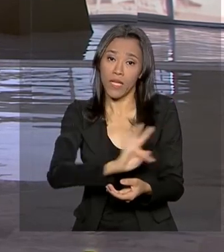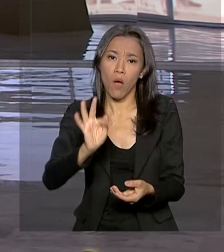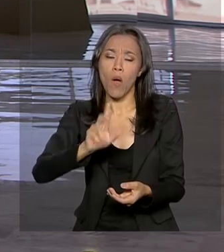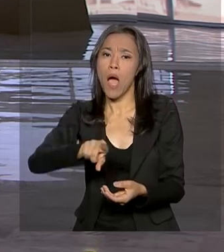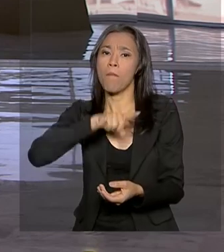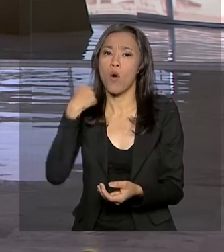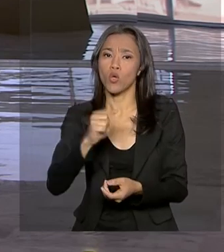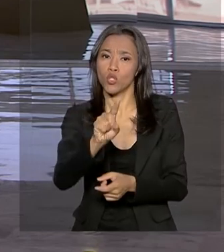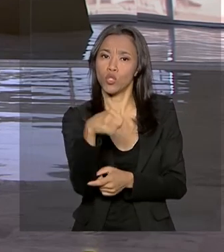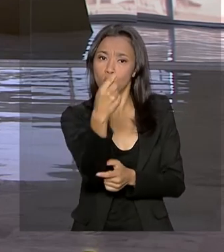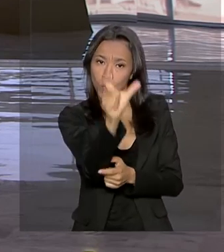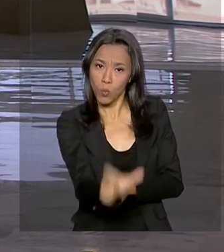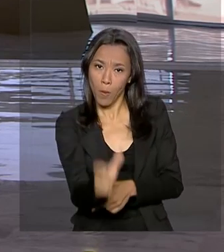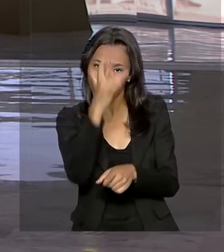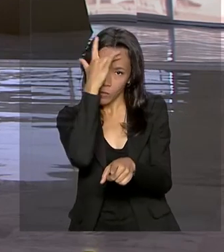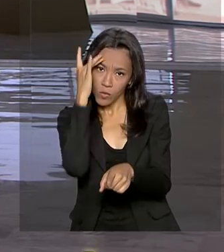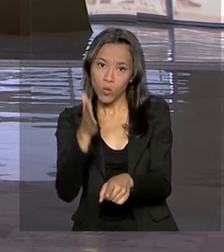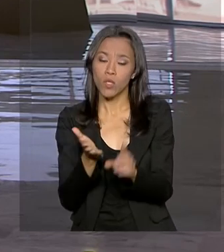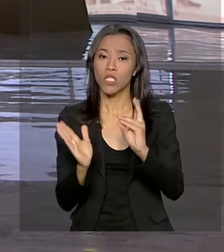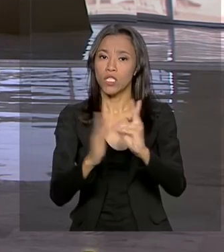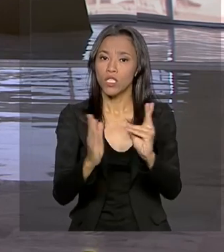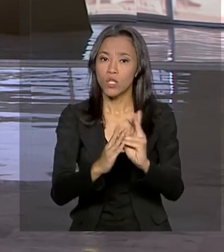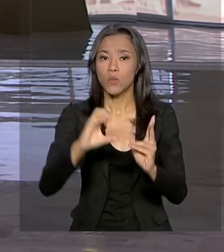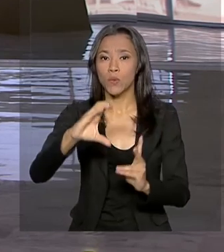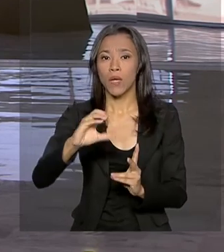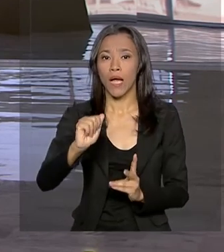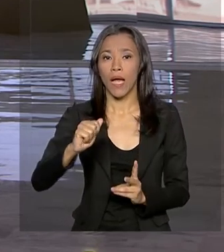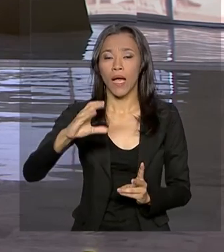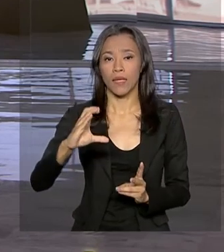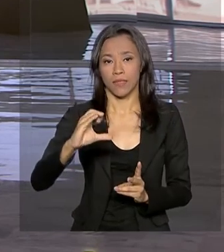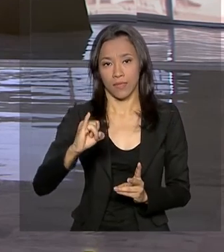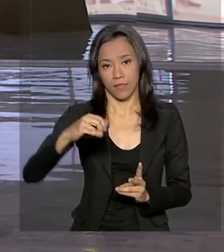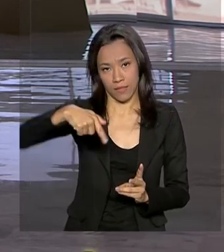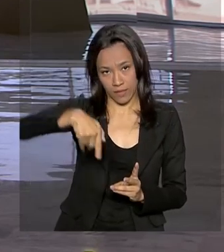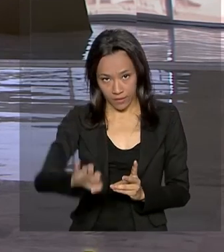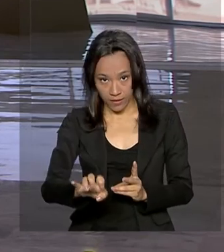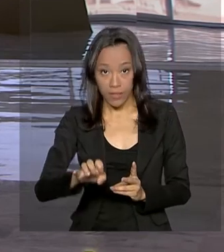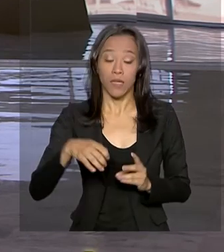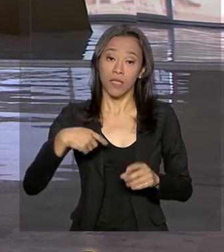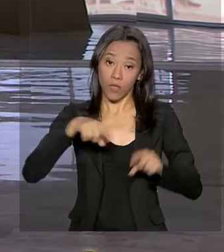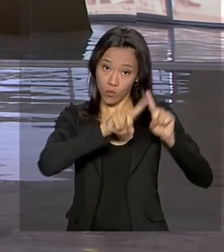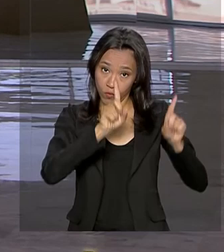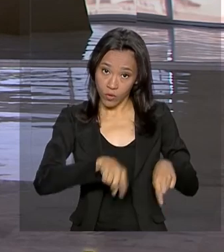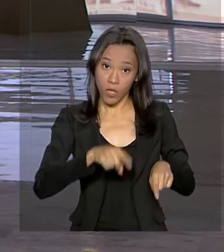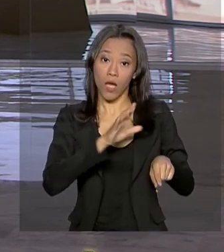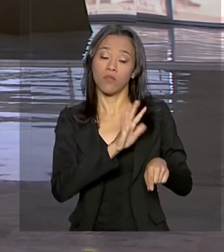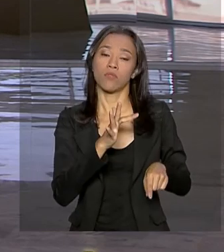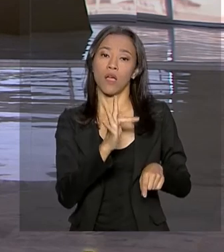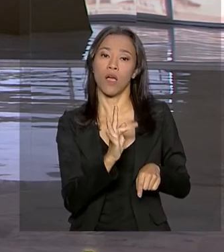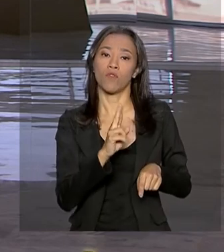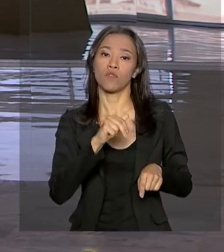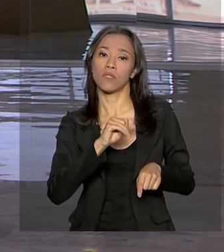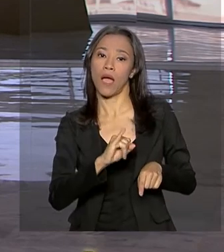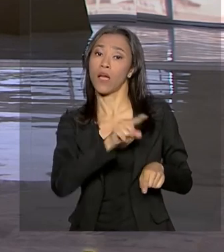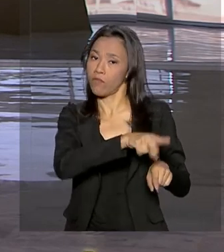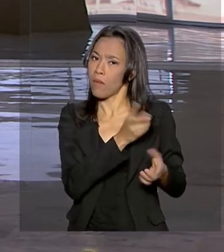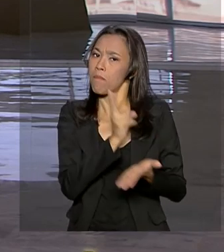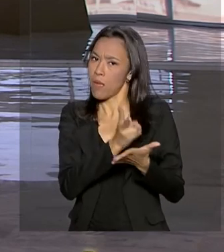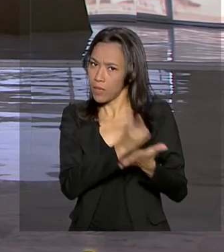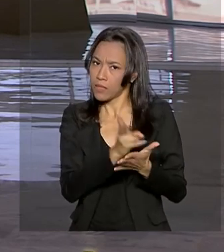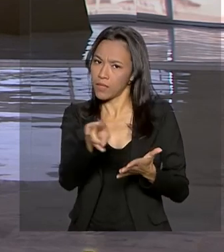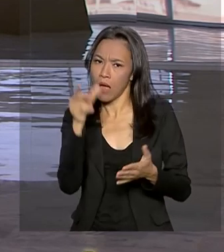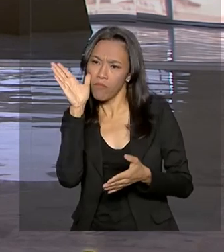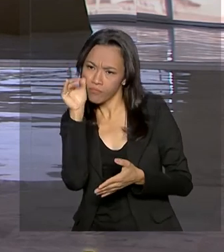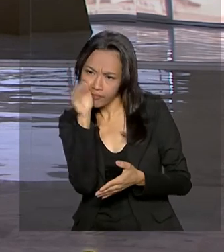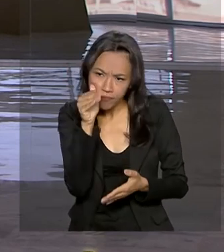morte do cacique da aldeia na semana passada. Os servidores da FUNAI vão continuar na aldeia acompanhando o trabalho da